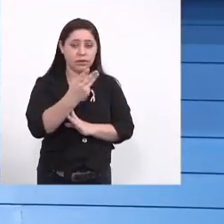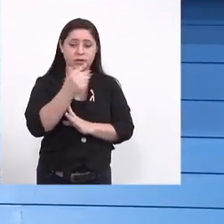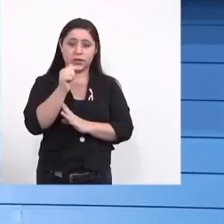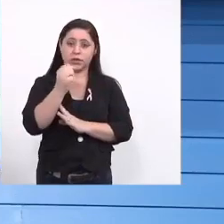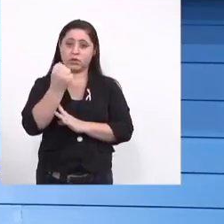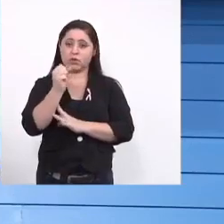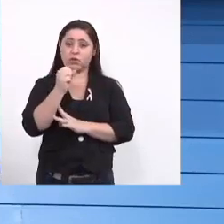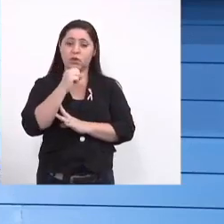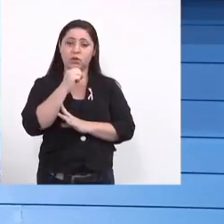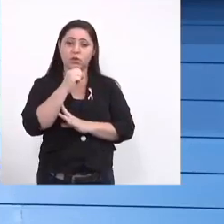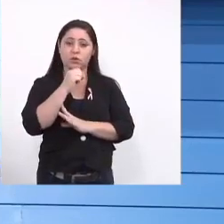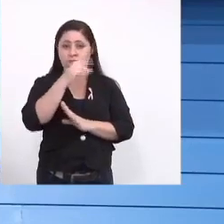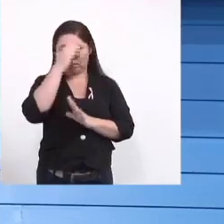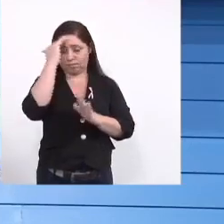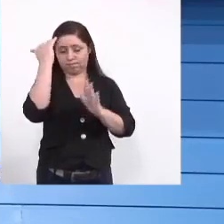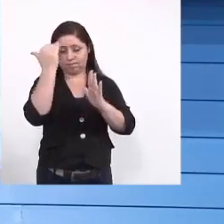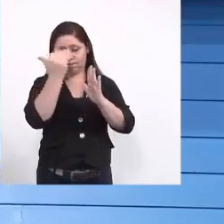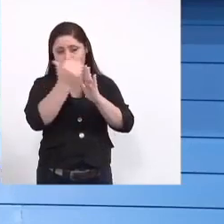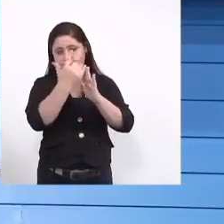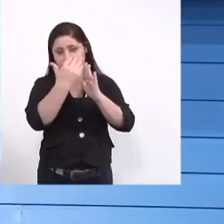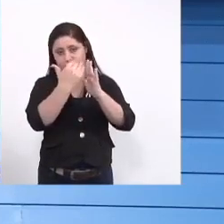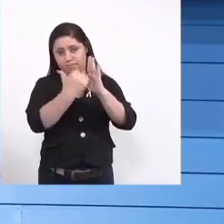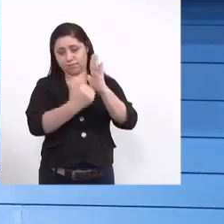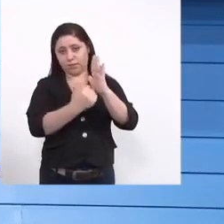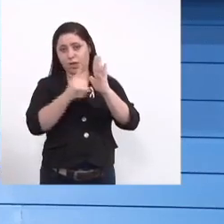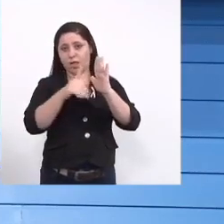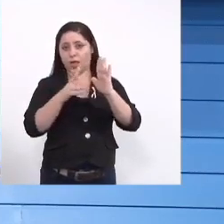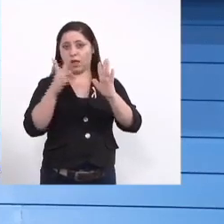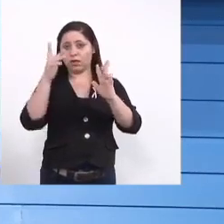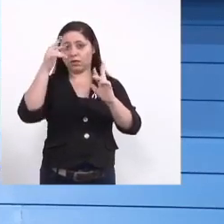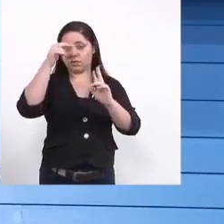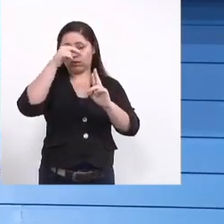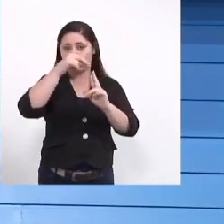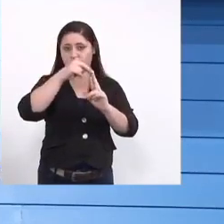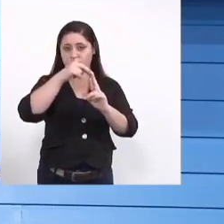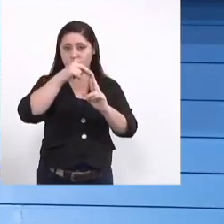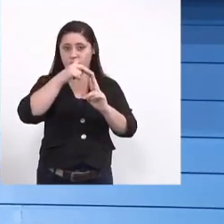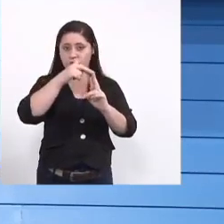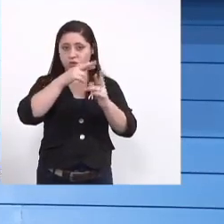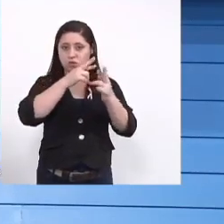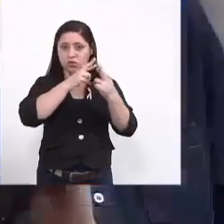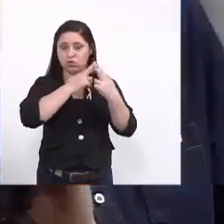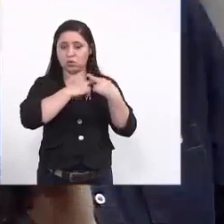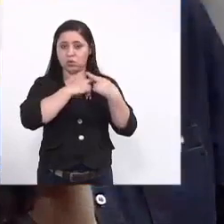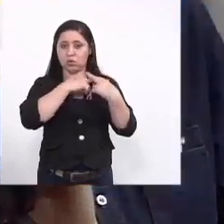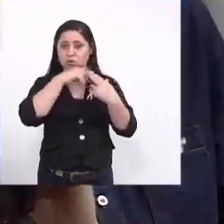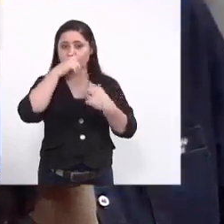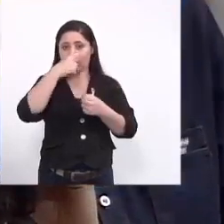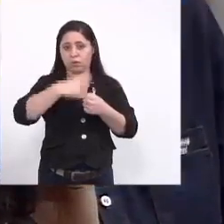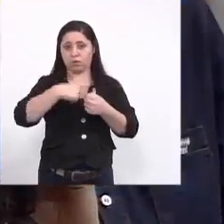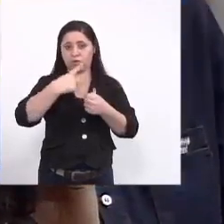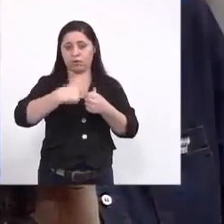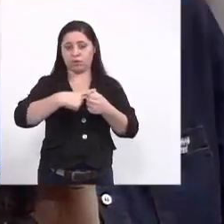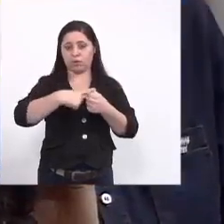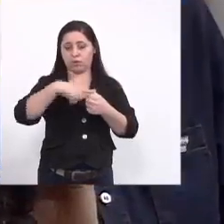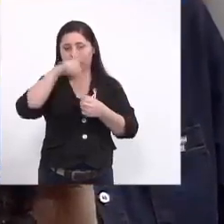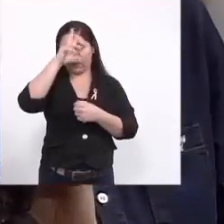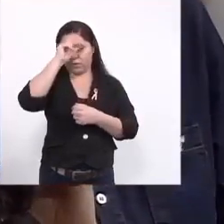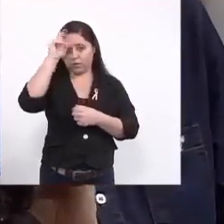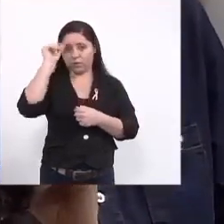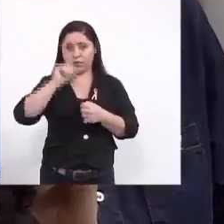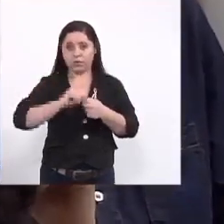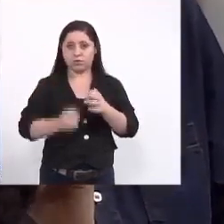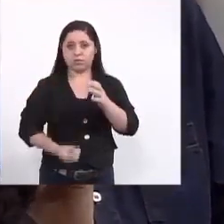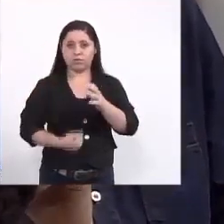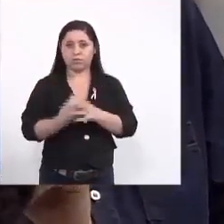responsabilidades né e é responsabilidade do município confeccionar uniforme para os seus agentes